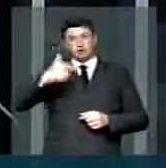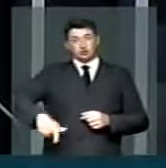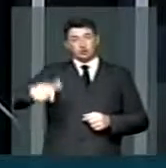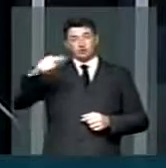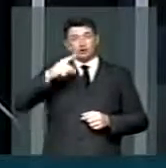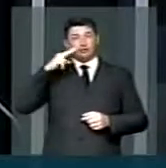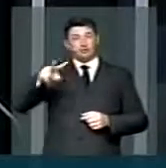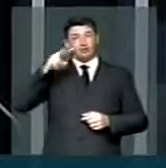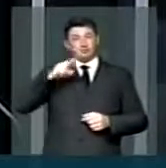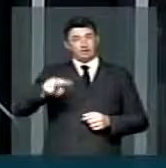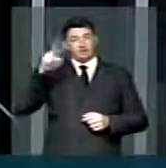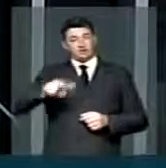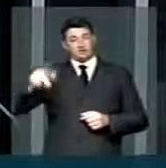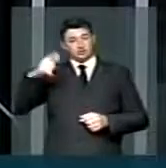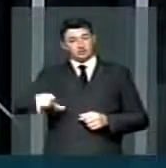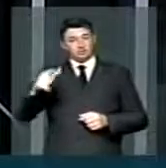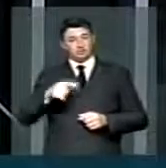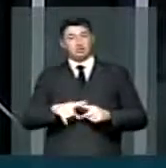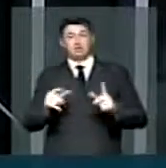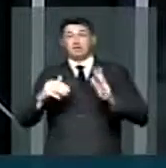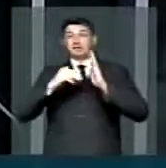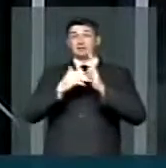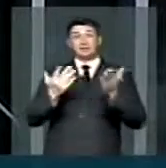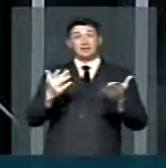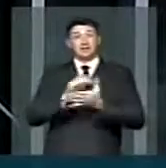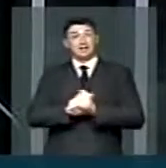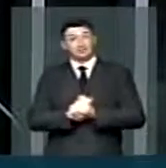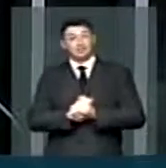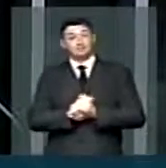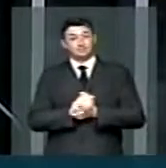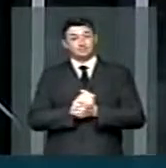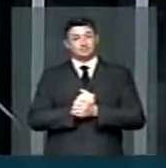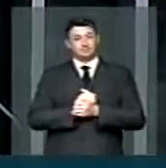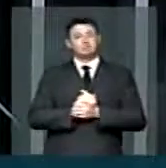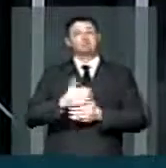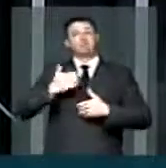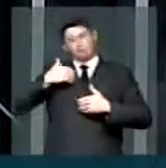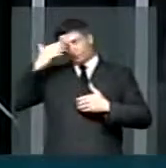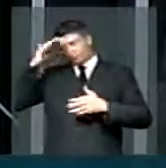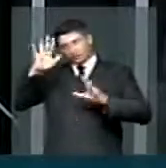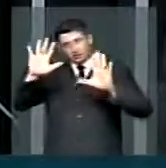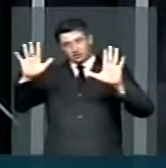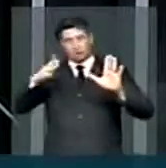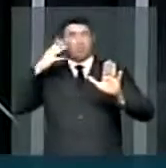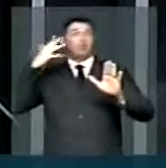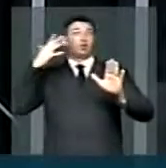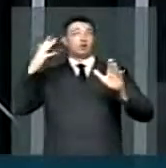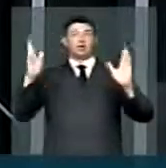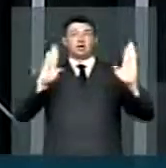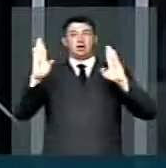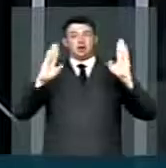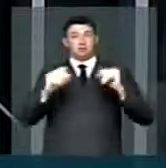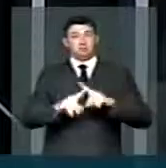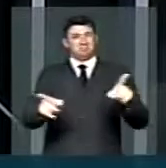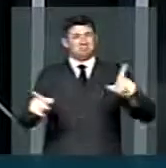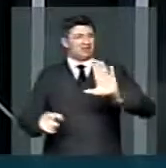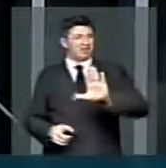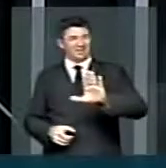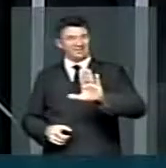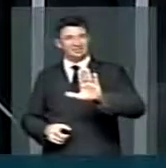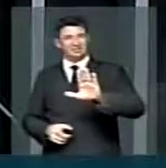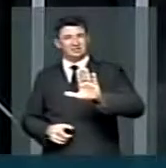veto e o Senado Federal entendo do momento político mas de repente